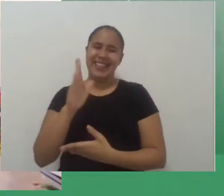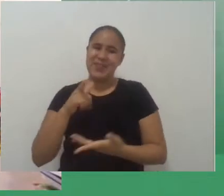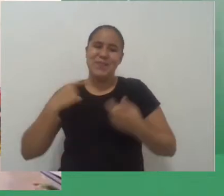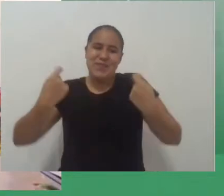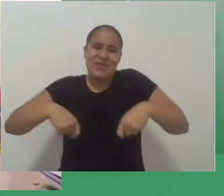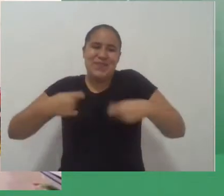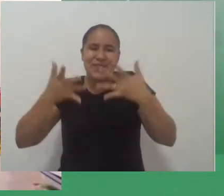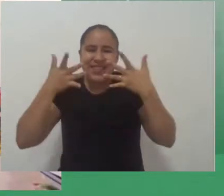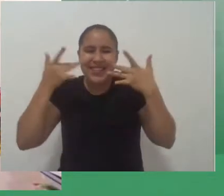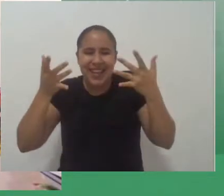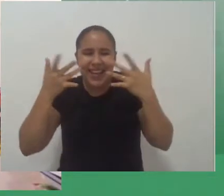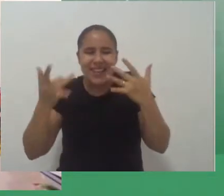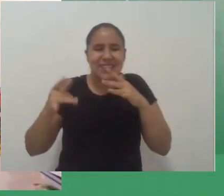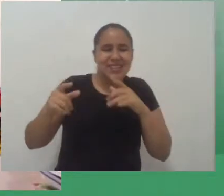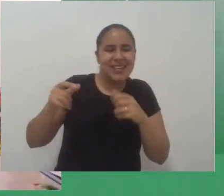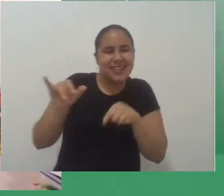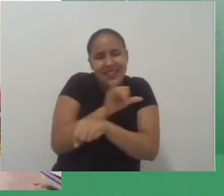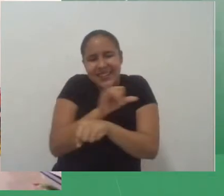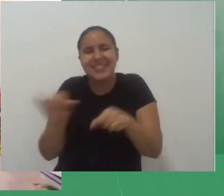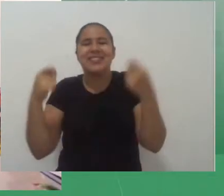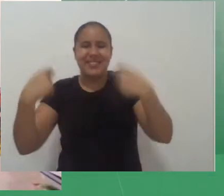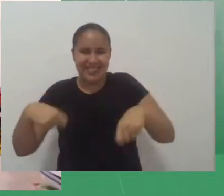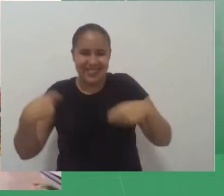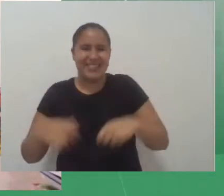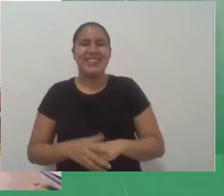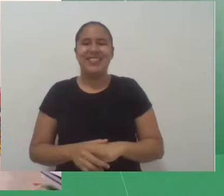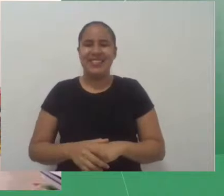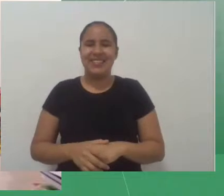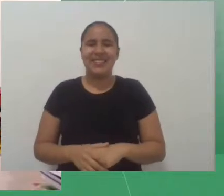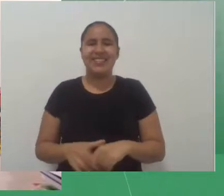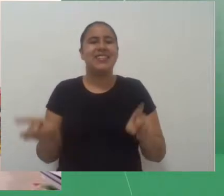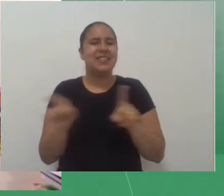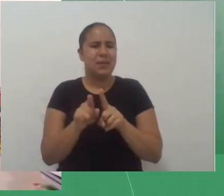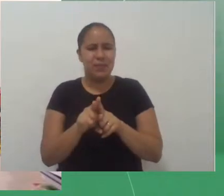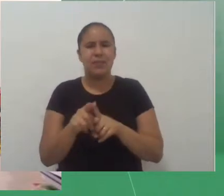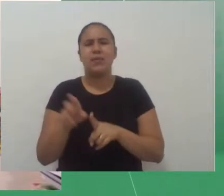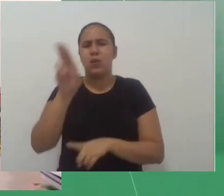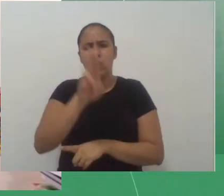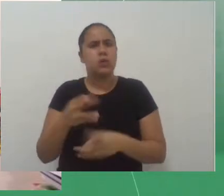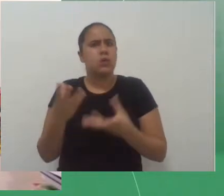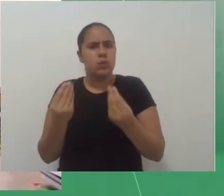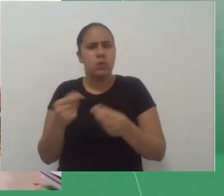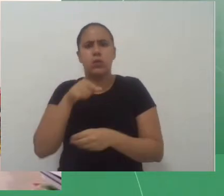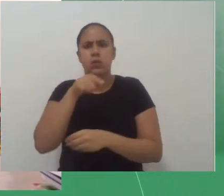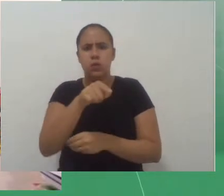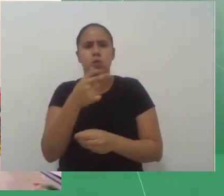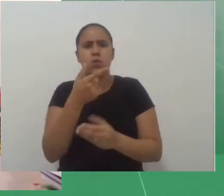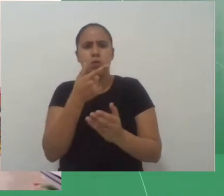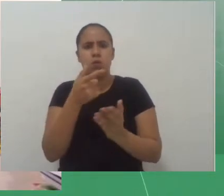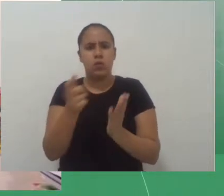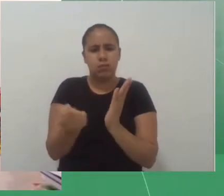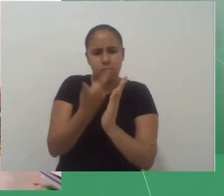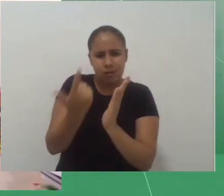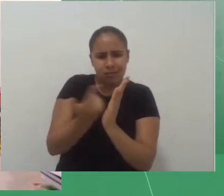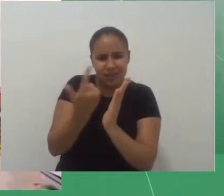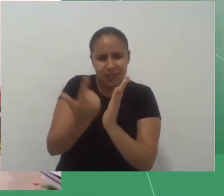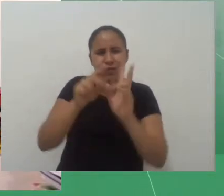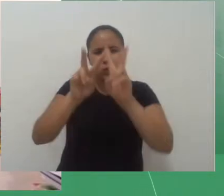nesse sentido, e gostei muito de Marcuse, que usei muito Marcuse que na minha graduação fala sobre gêneros, né,